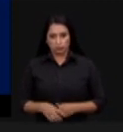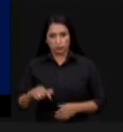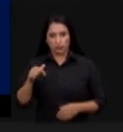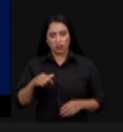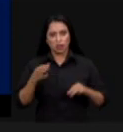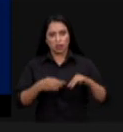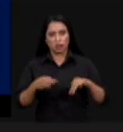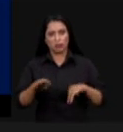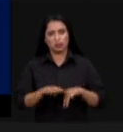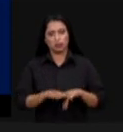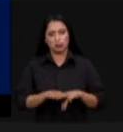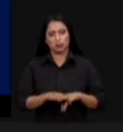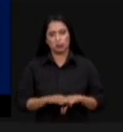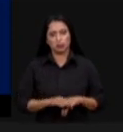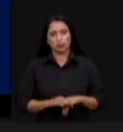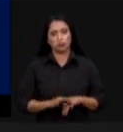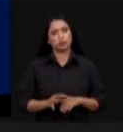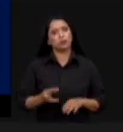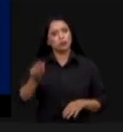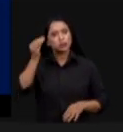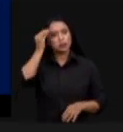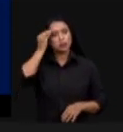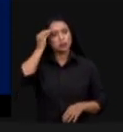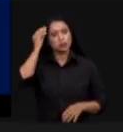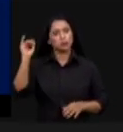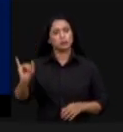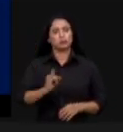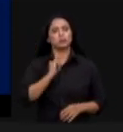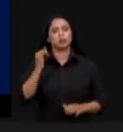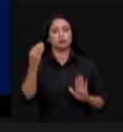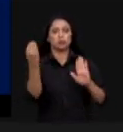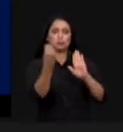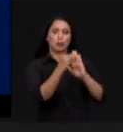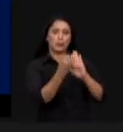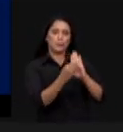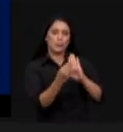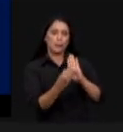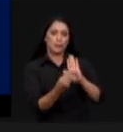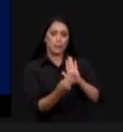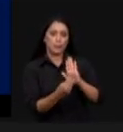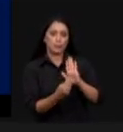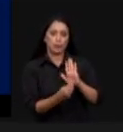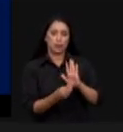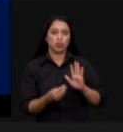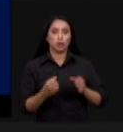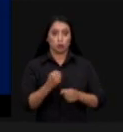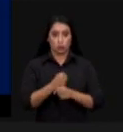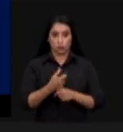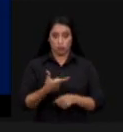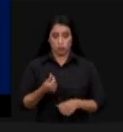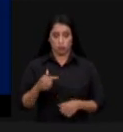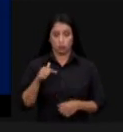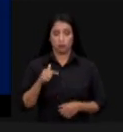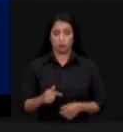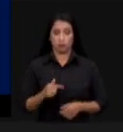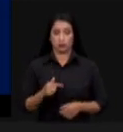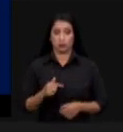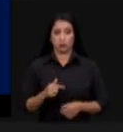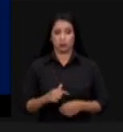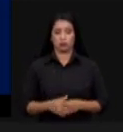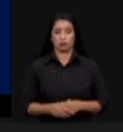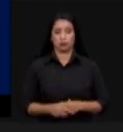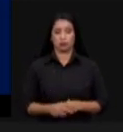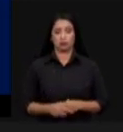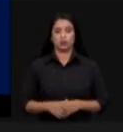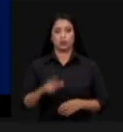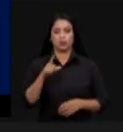ministro, eu quero trazer uma reflexão importante, dados esses dados que eu elenquei. Em 2017, a Climate Policy